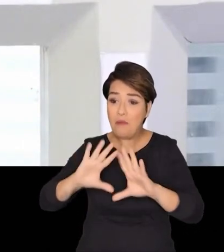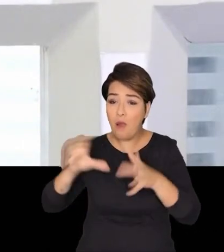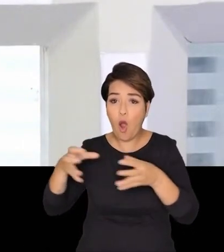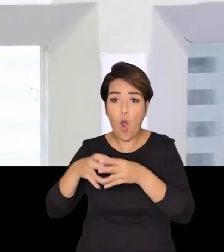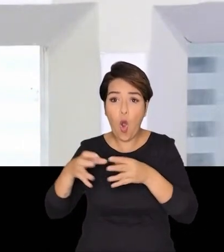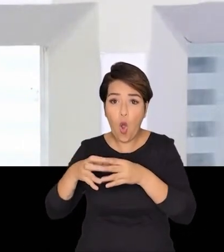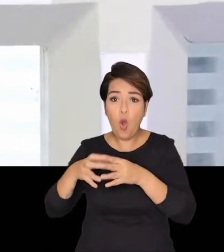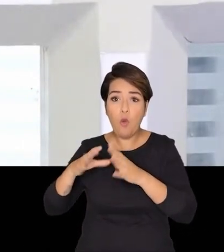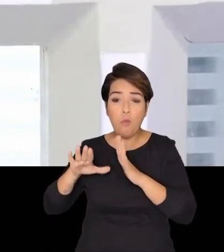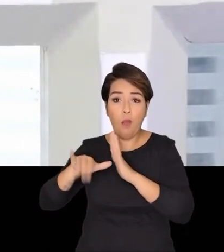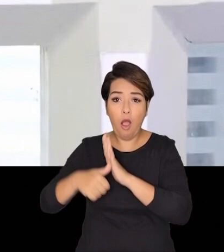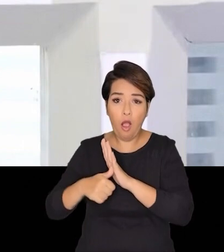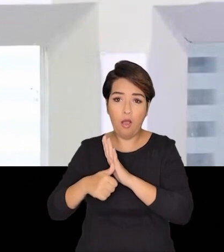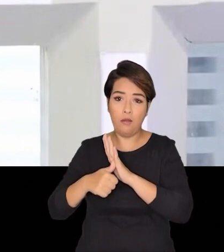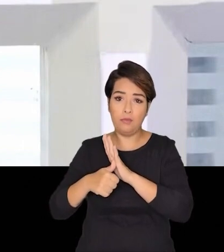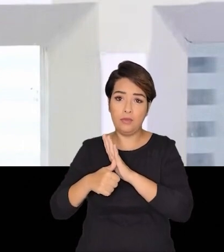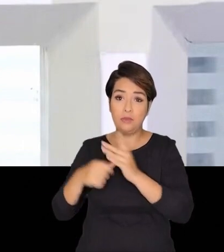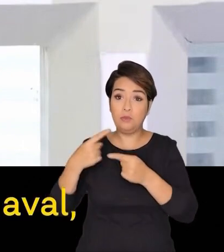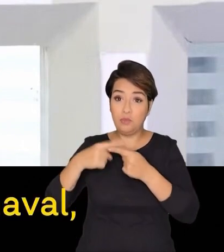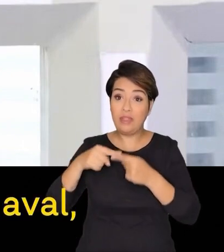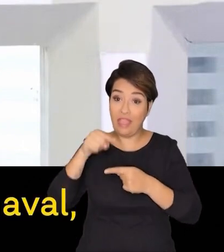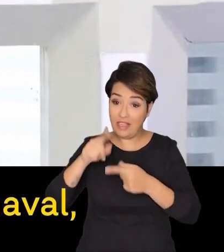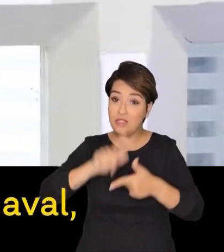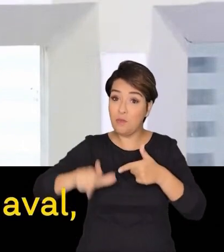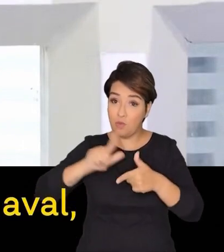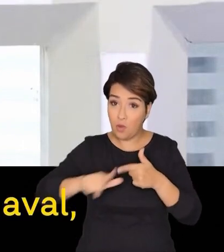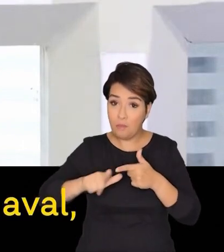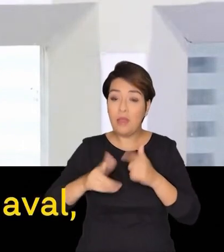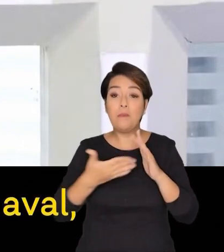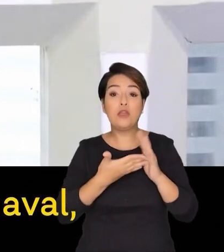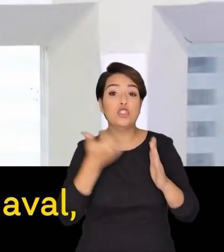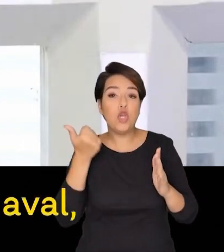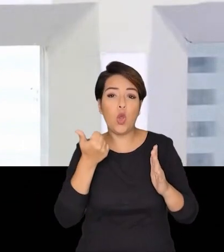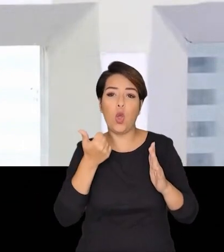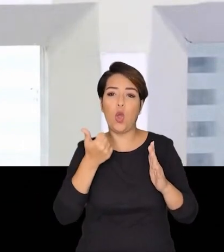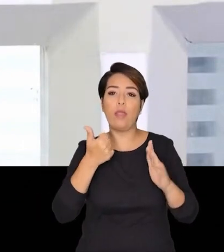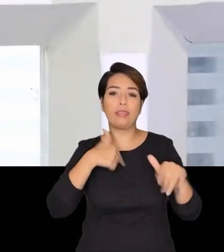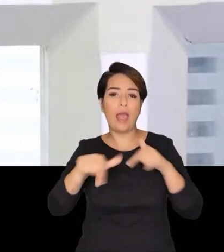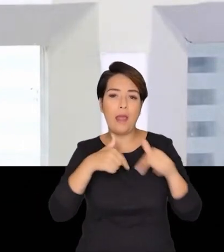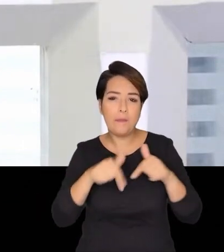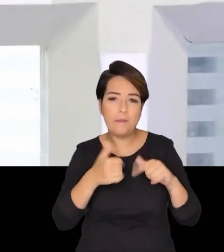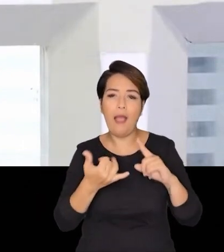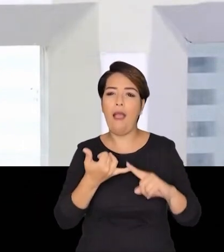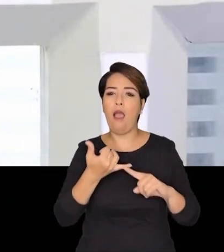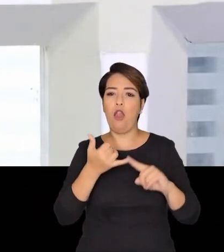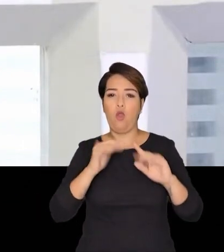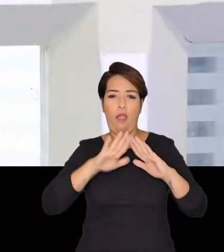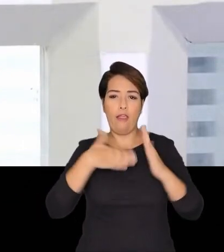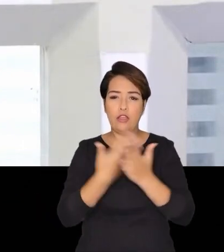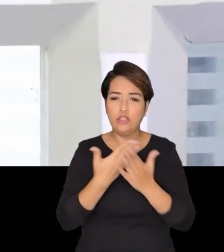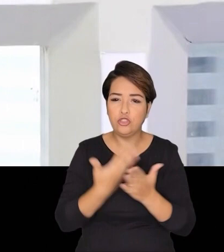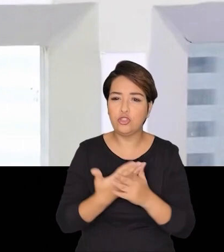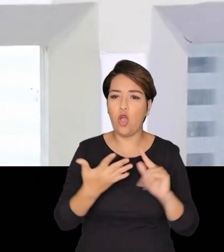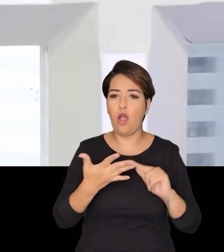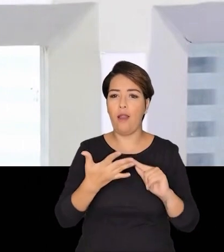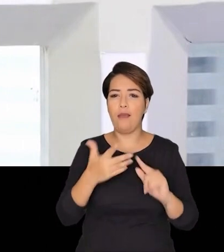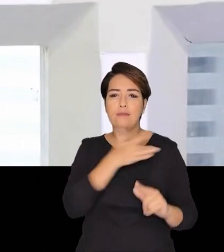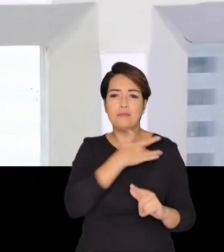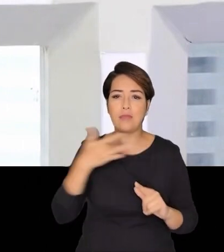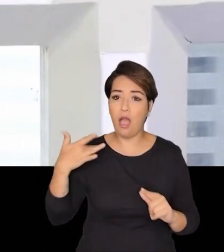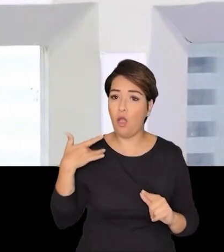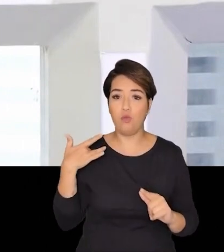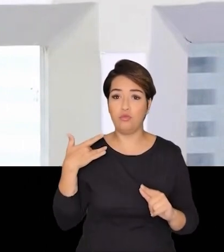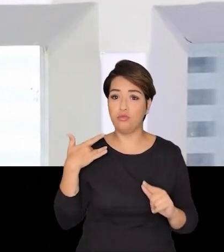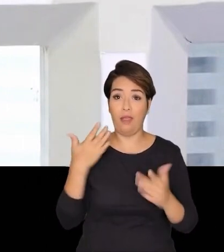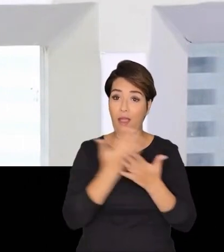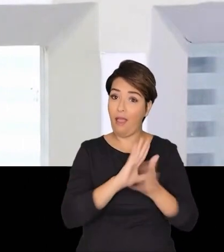Janeiro é uma máfia atrás da outra, a crise que tem no Rio tirou nosso emprego da indústria naval que tirou nossa escola integral que tirou nossa saúde, é